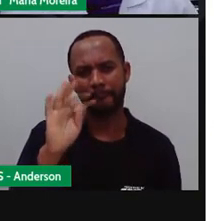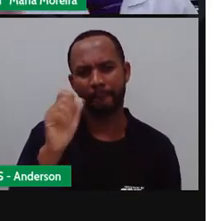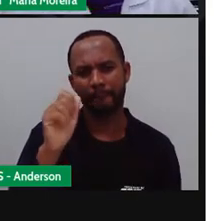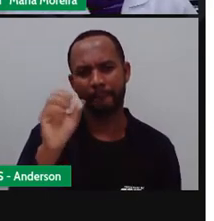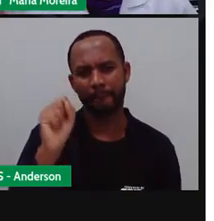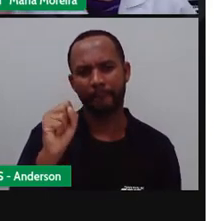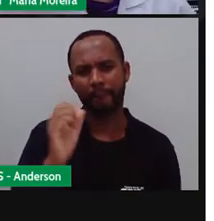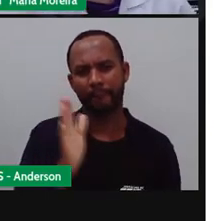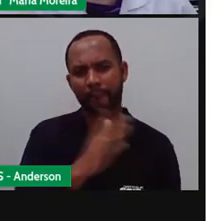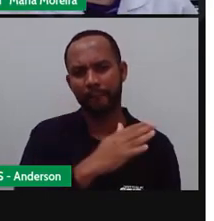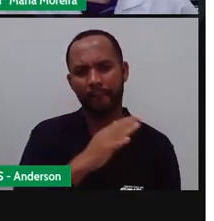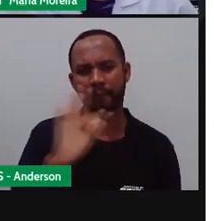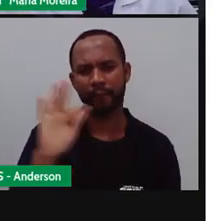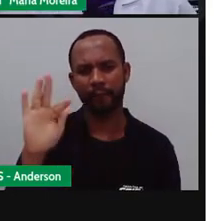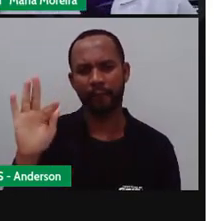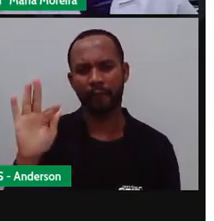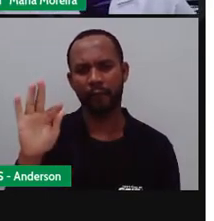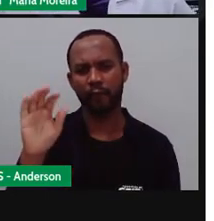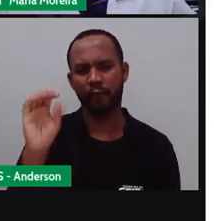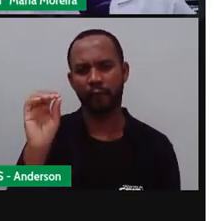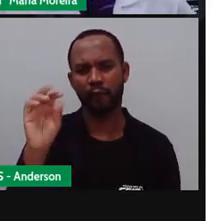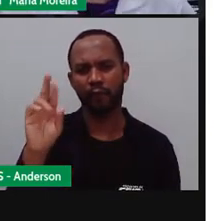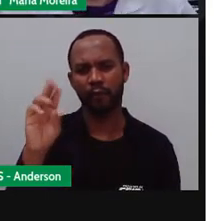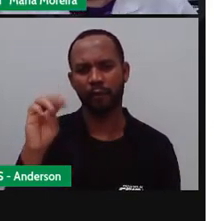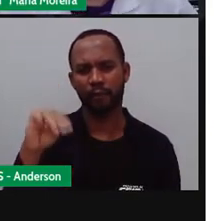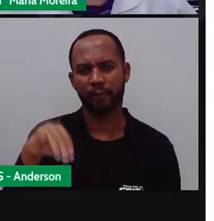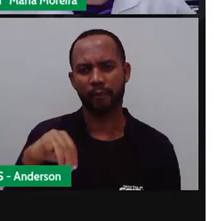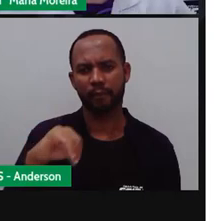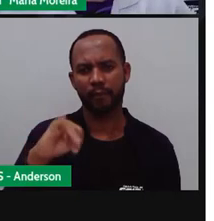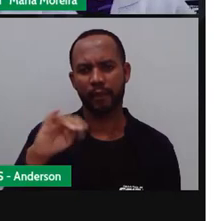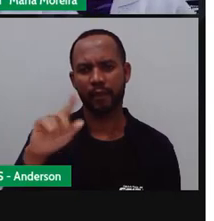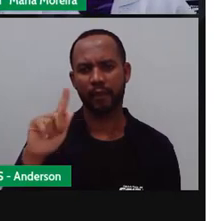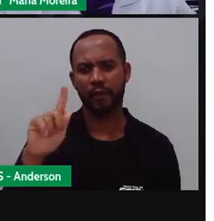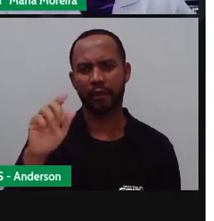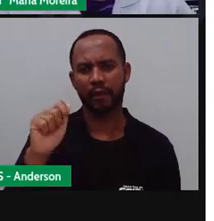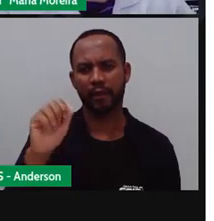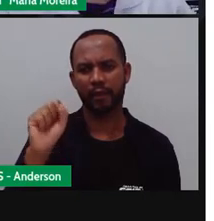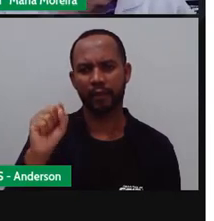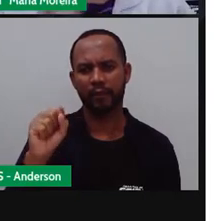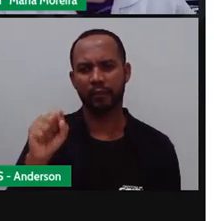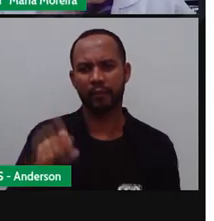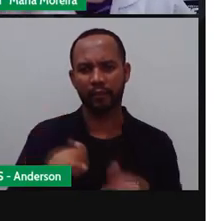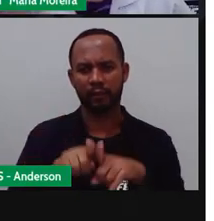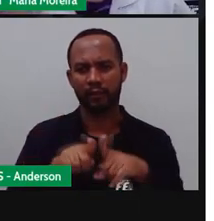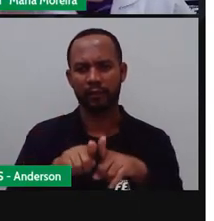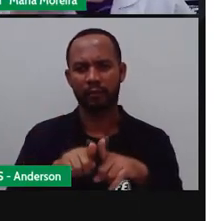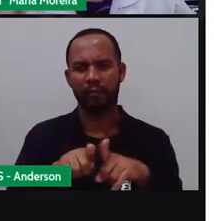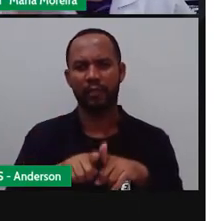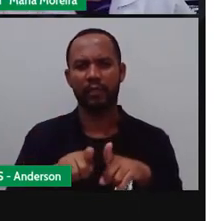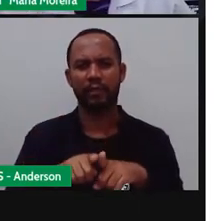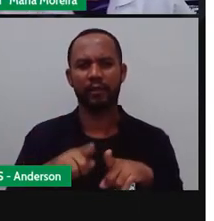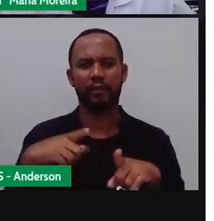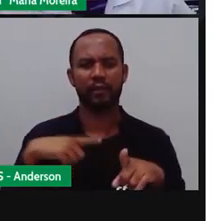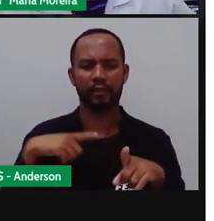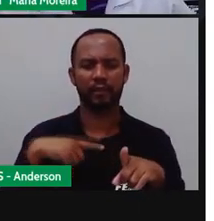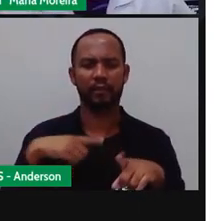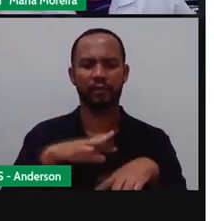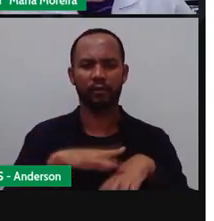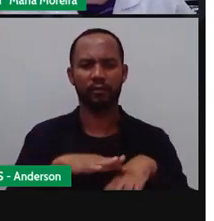atenção Na moça que está na lá pousando na comida A barata que passou ali Que geralmente é barata Deja um cheiro bem Um fedor na verdade Bem